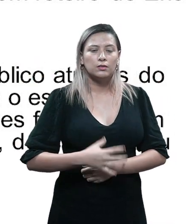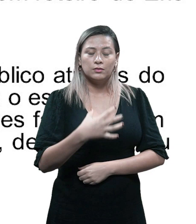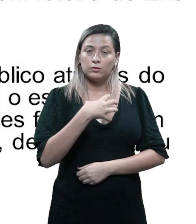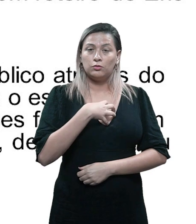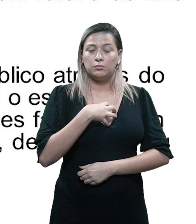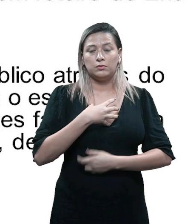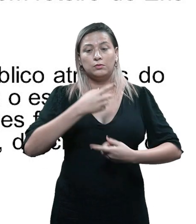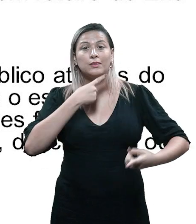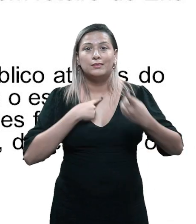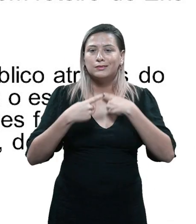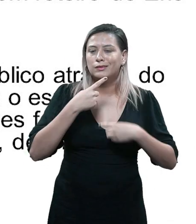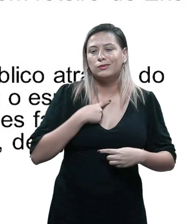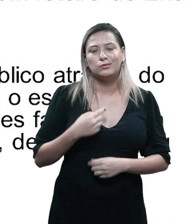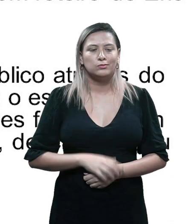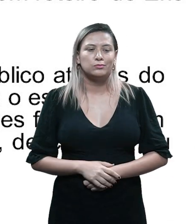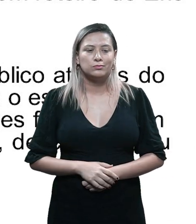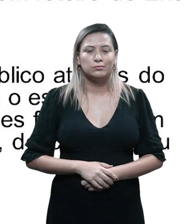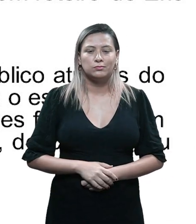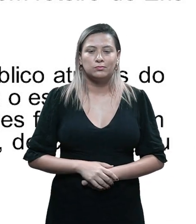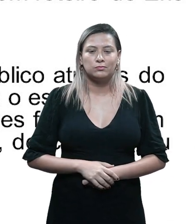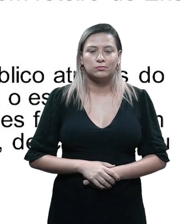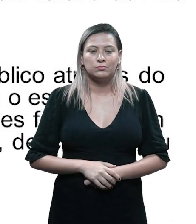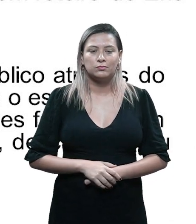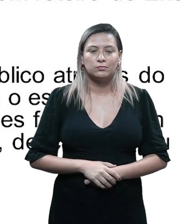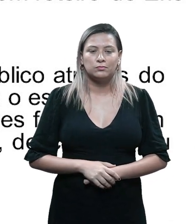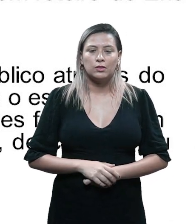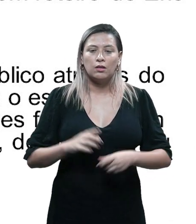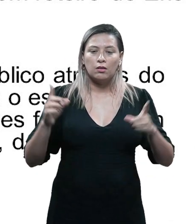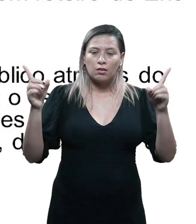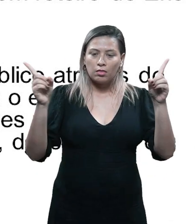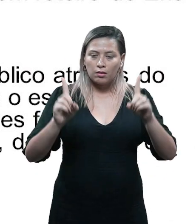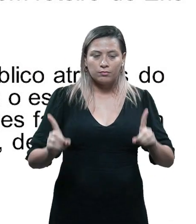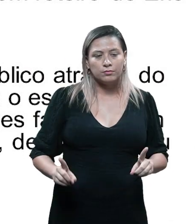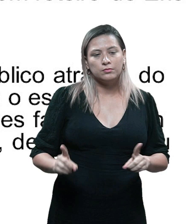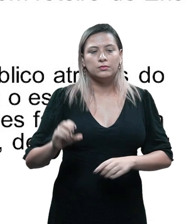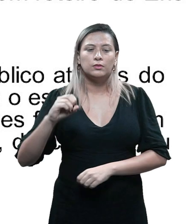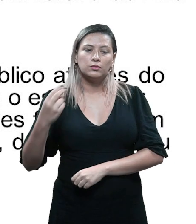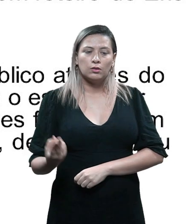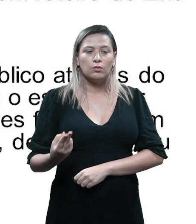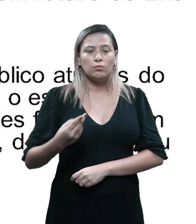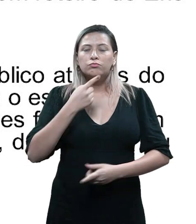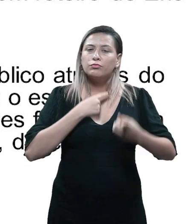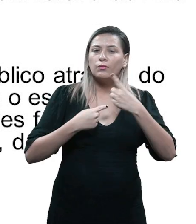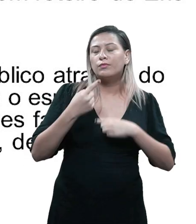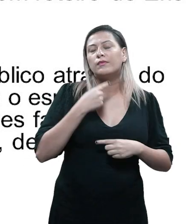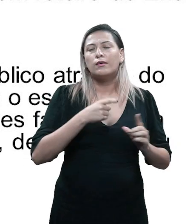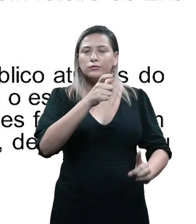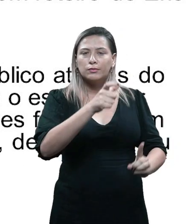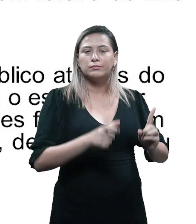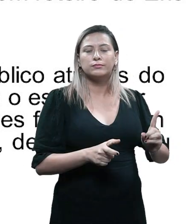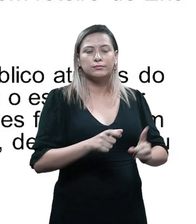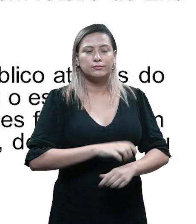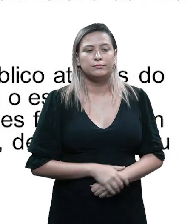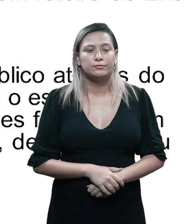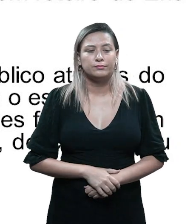sentimentos, desejos, deficiências ou aspirações do personagem. A exposição